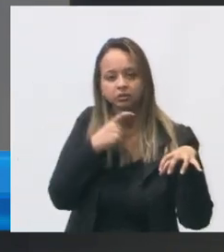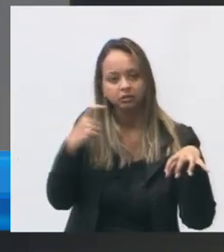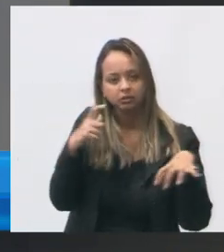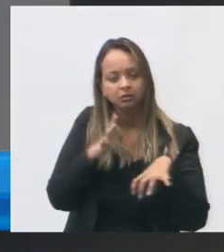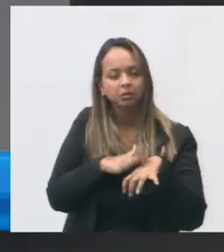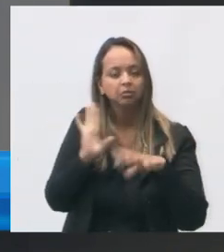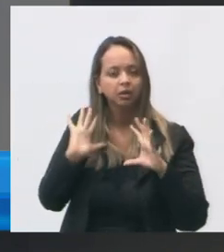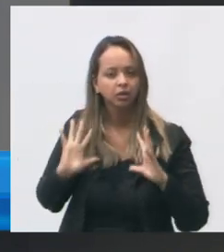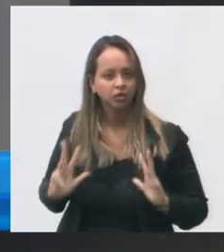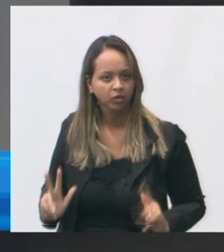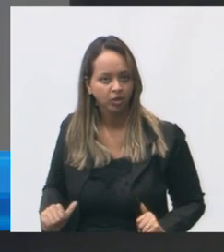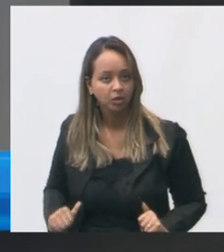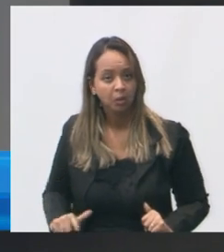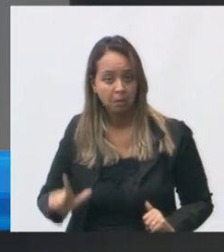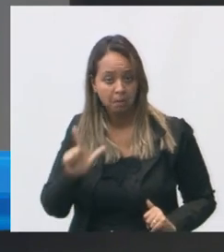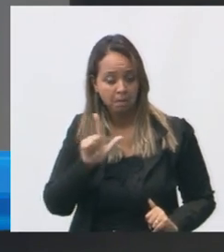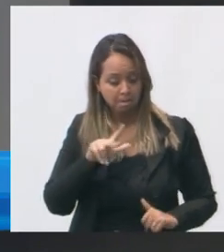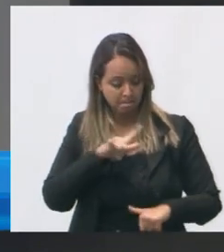banheiro dentro do consultório